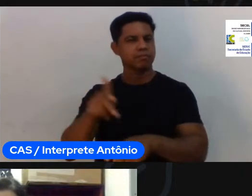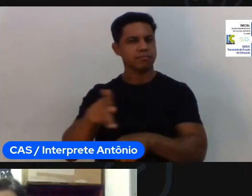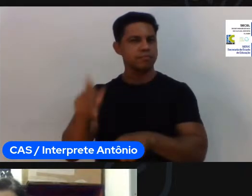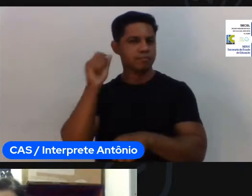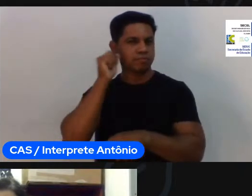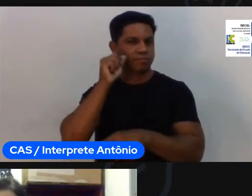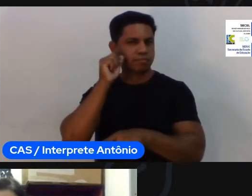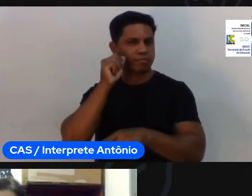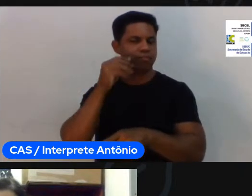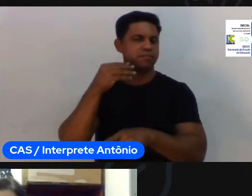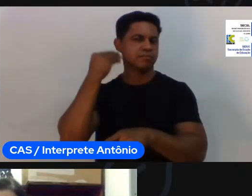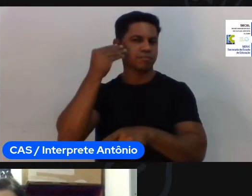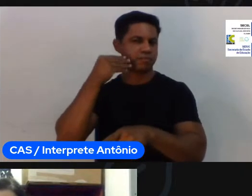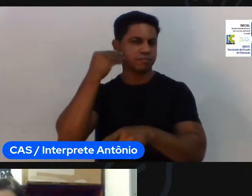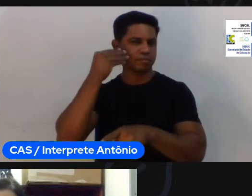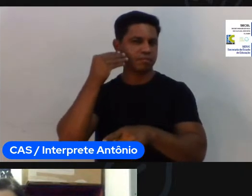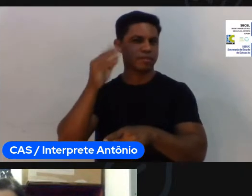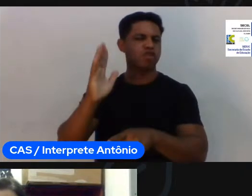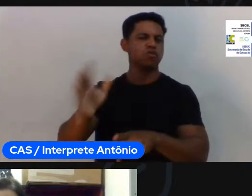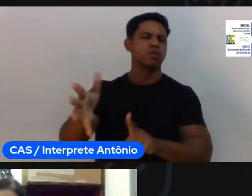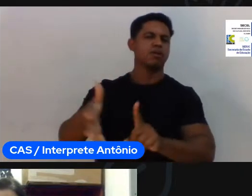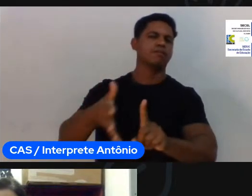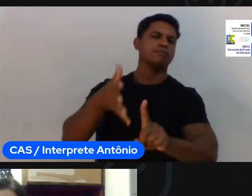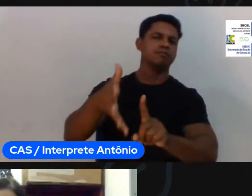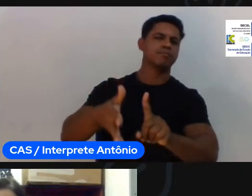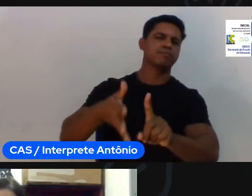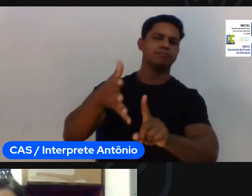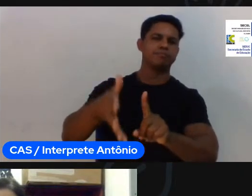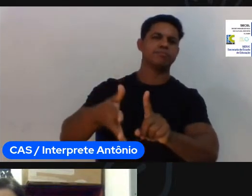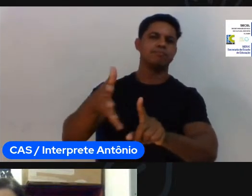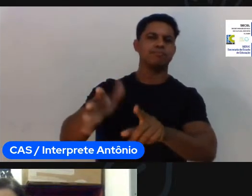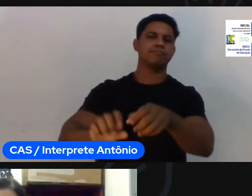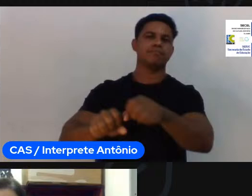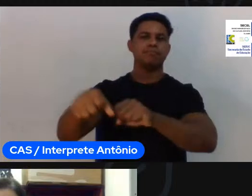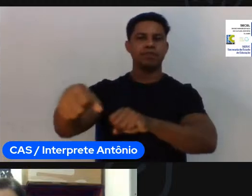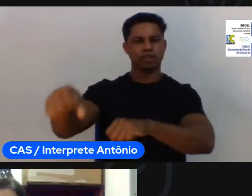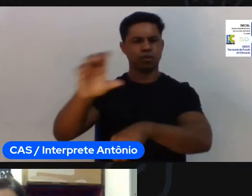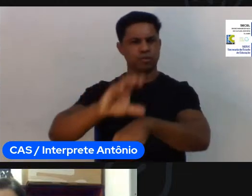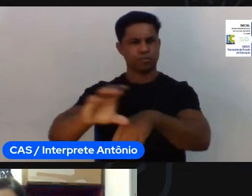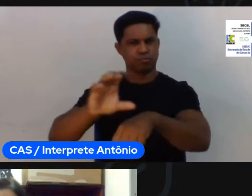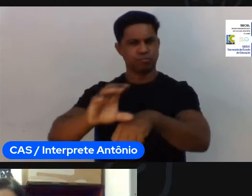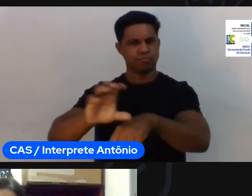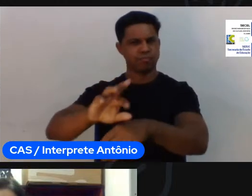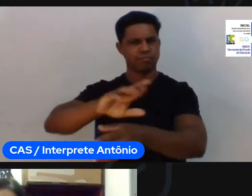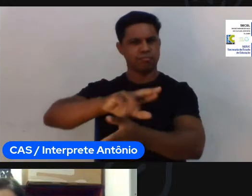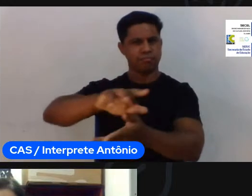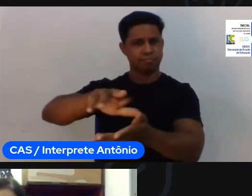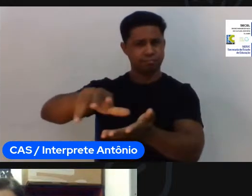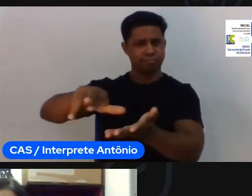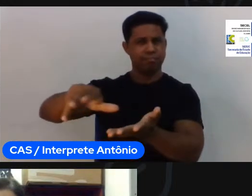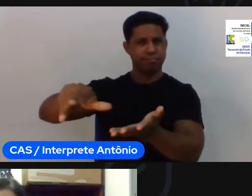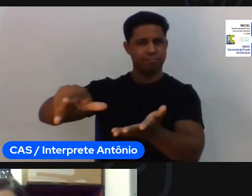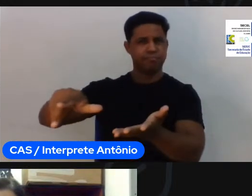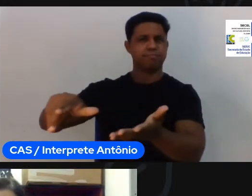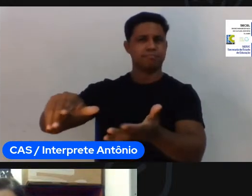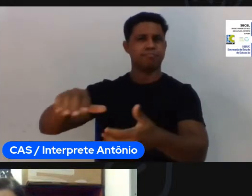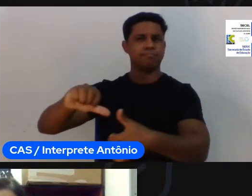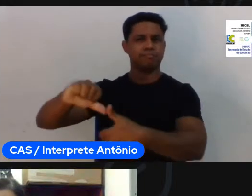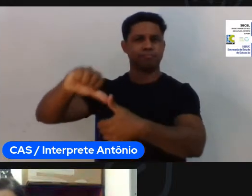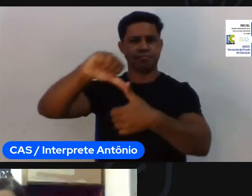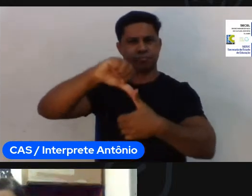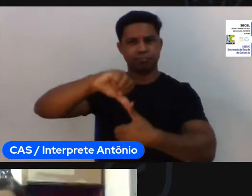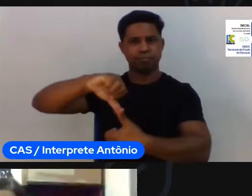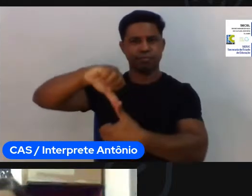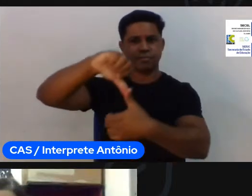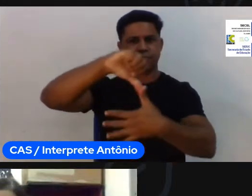palestrante e formadora de treinadores em países da América Latina, das Américas, da Europa